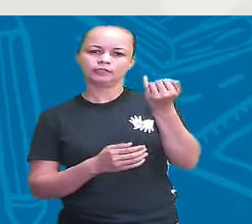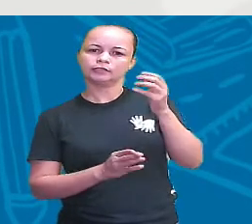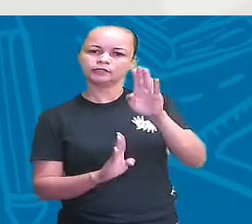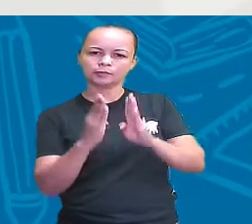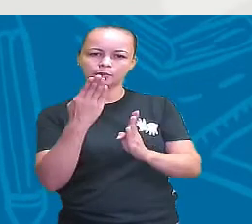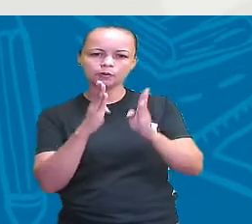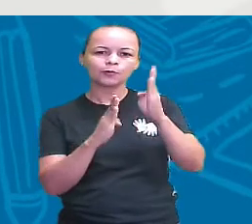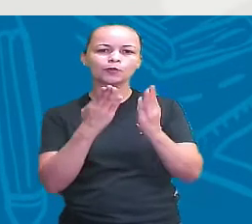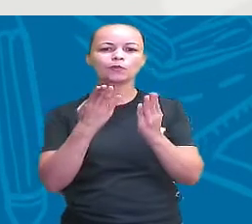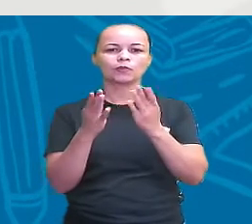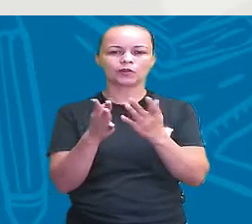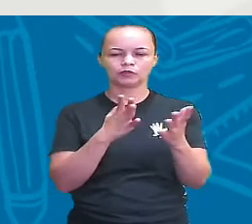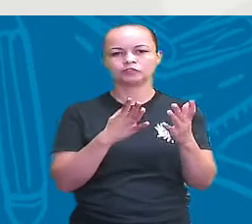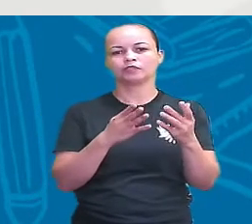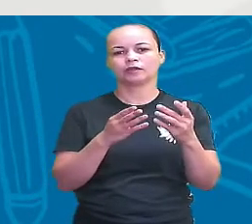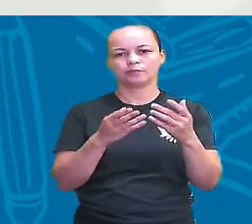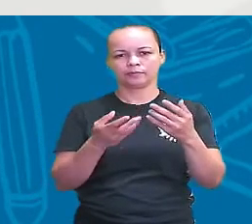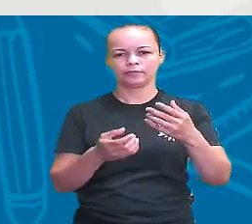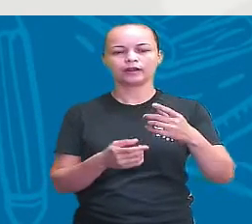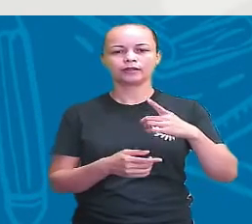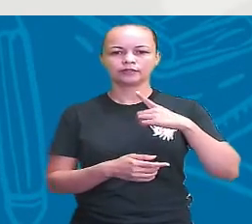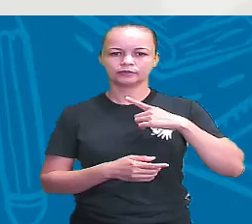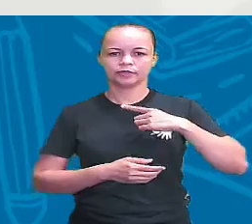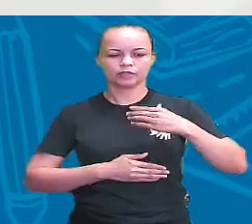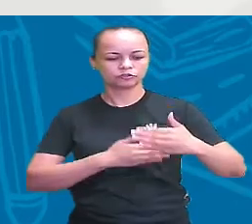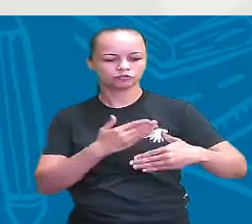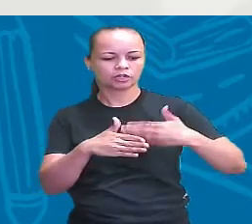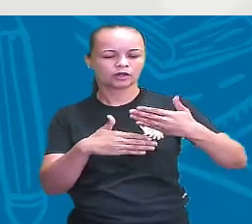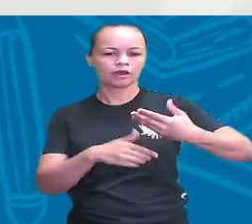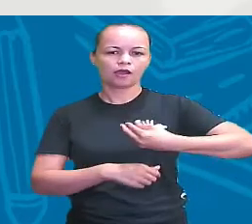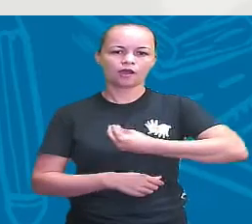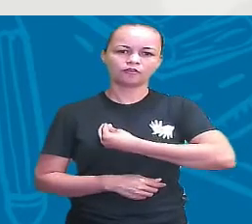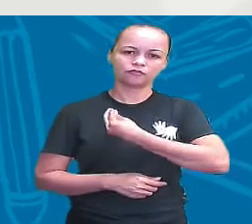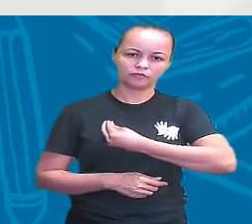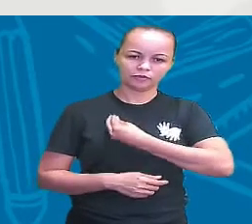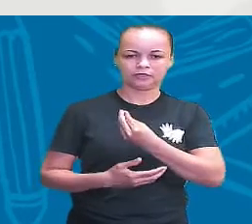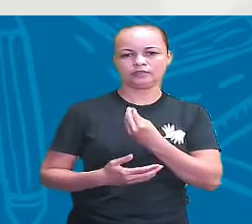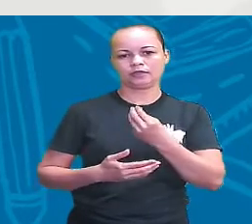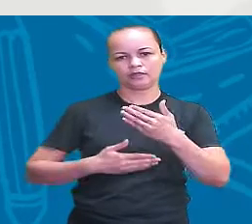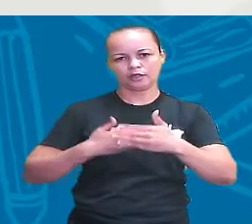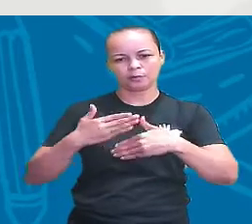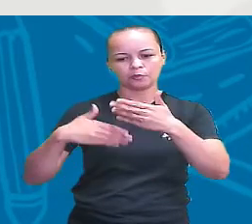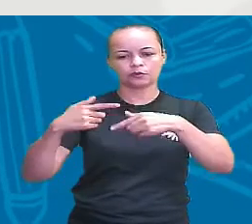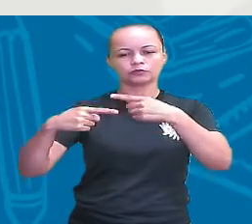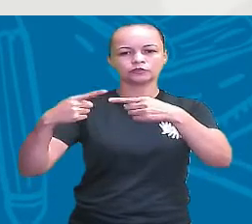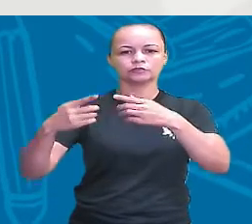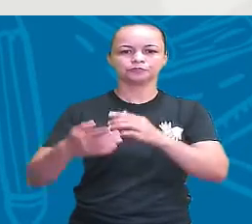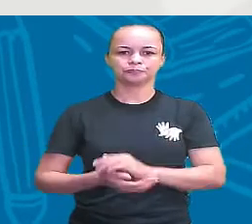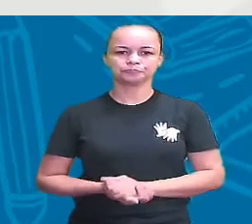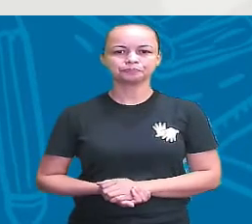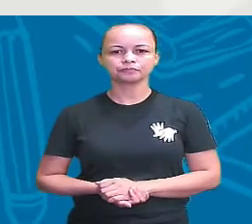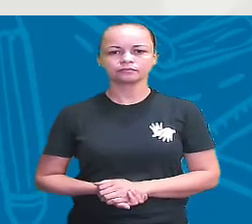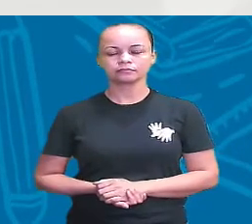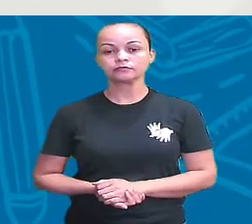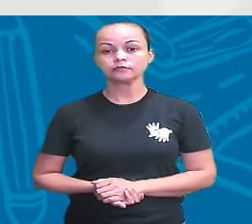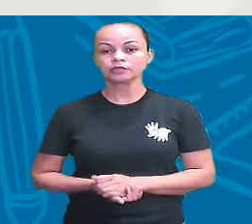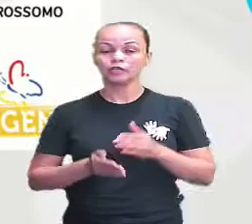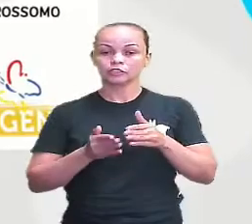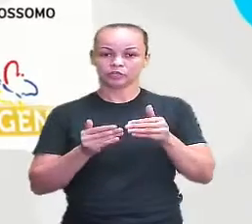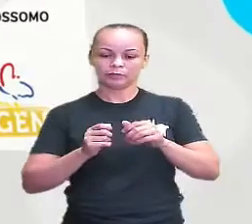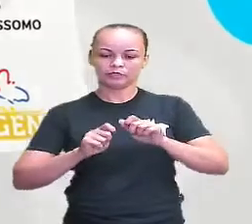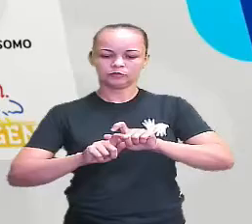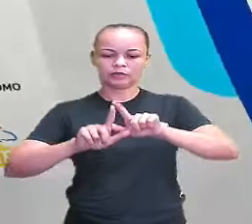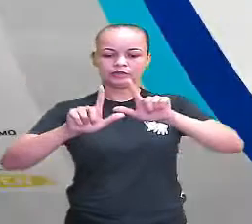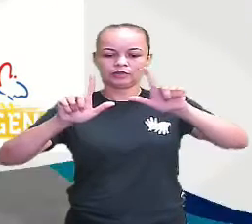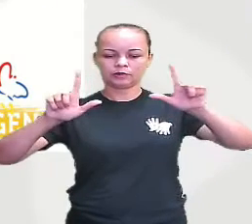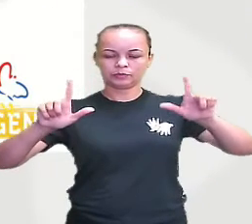complexidade para gerar a vida, para promover a reprodução. Por favor, produção, vou pedir para a produção já abrir